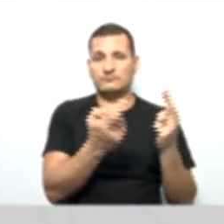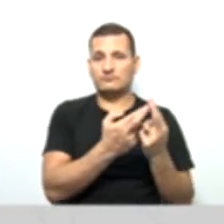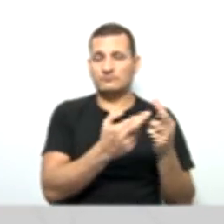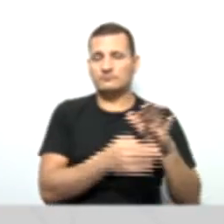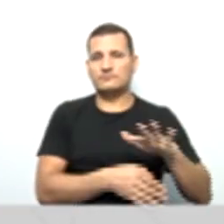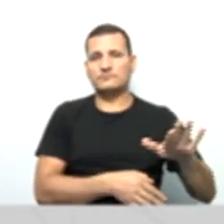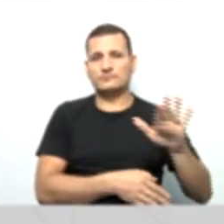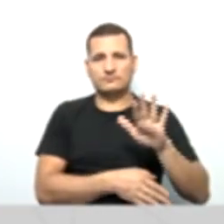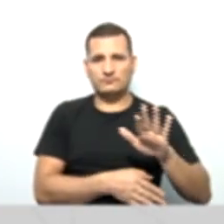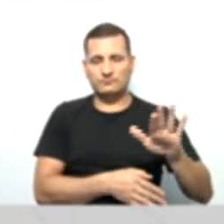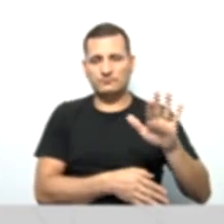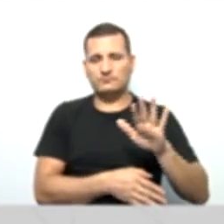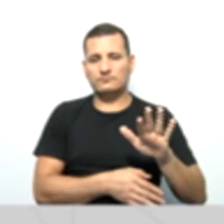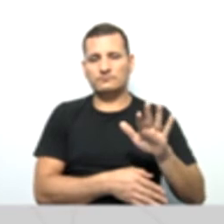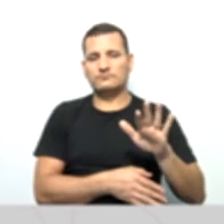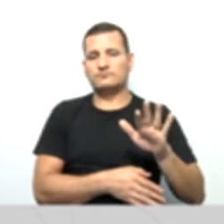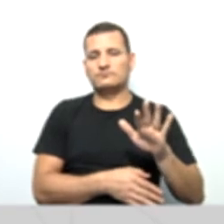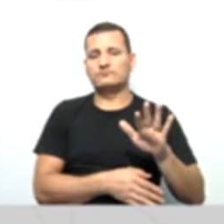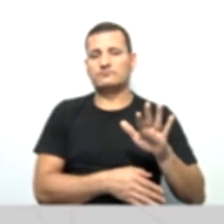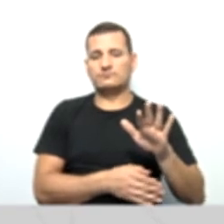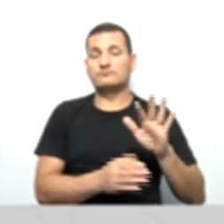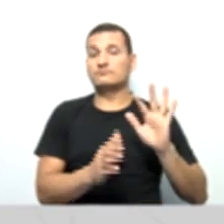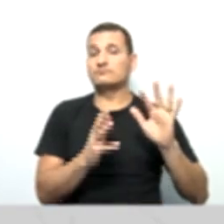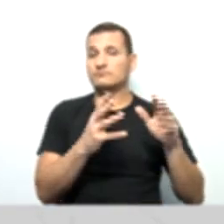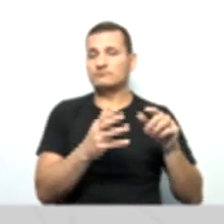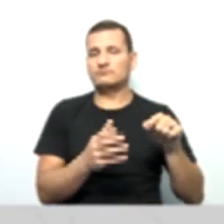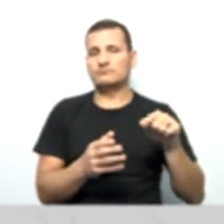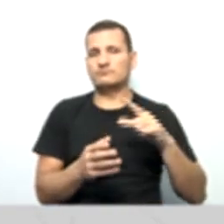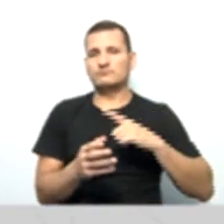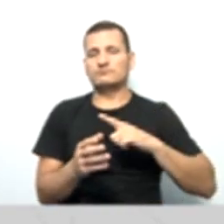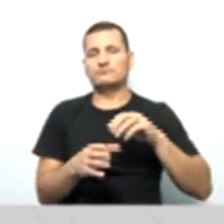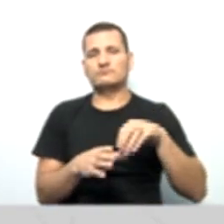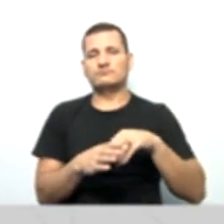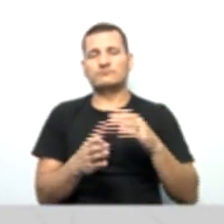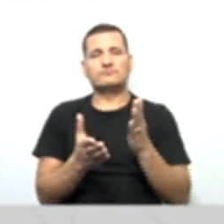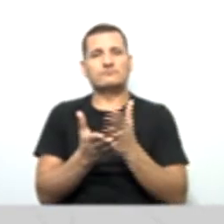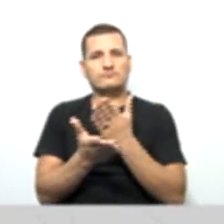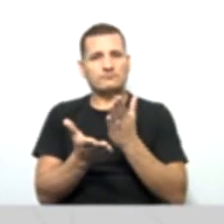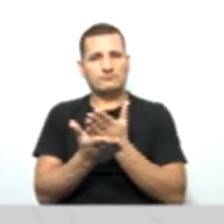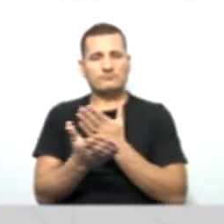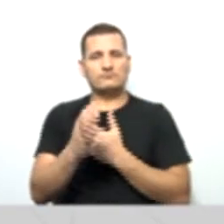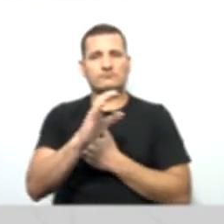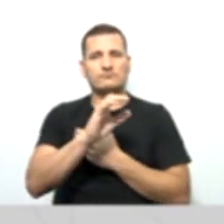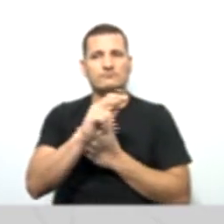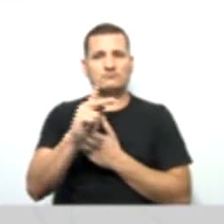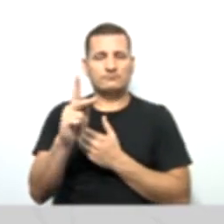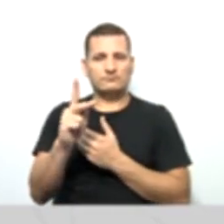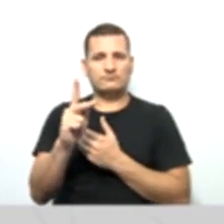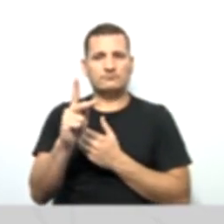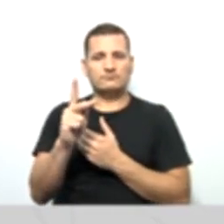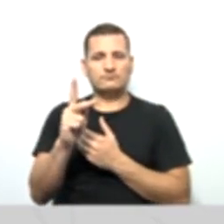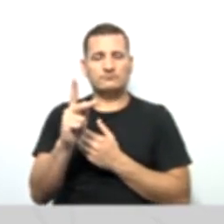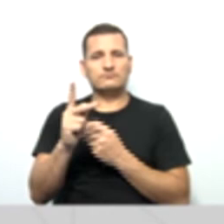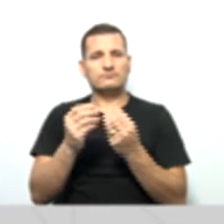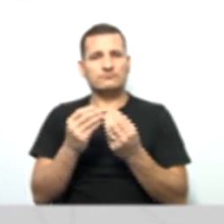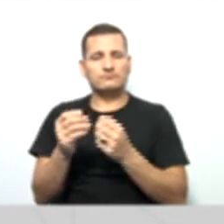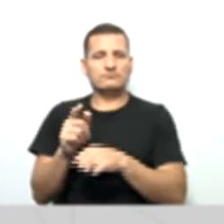né? Então, aquilo ali está dentro dos manuais da cooperativa como forma de